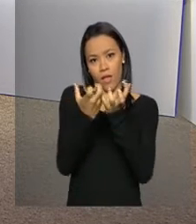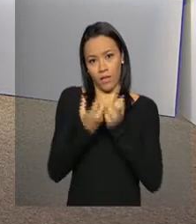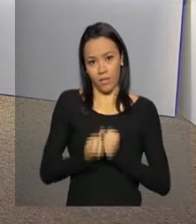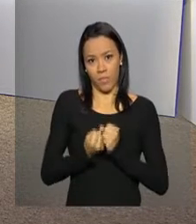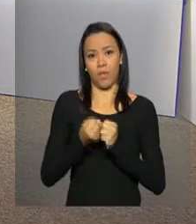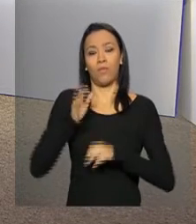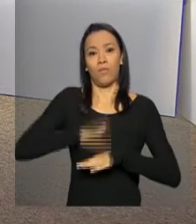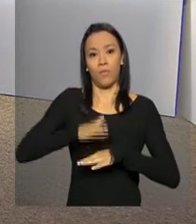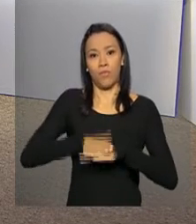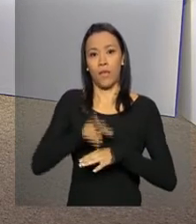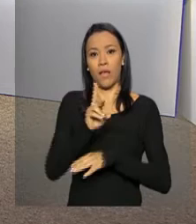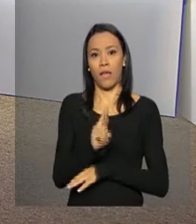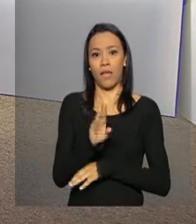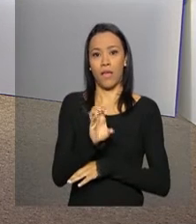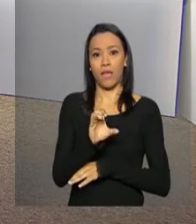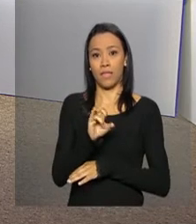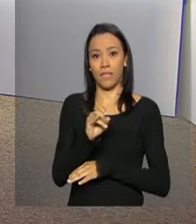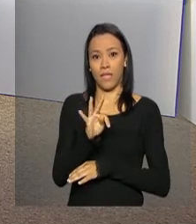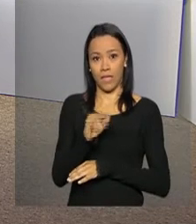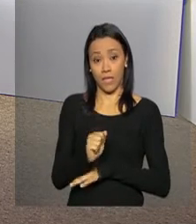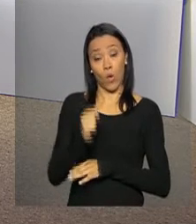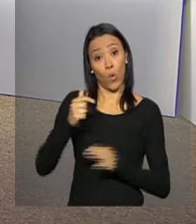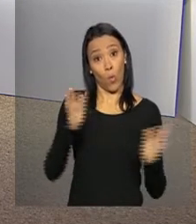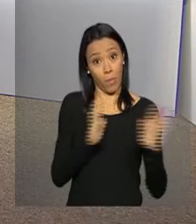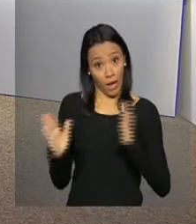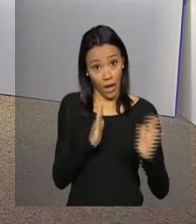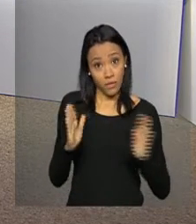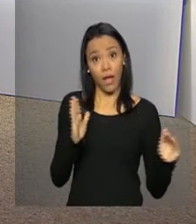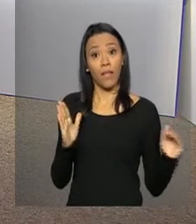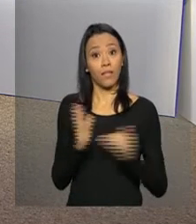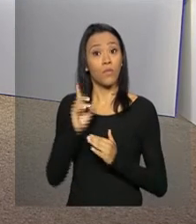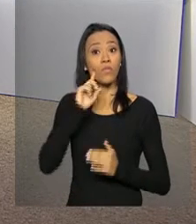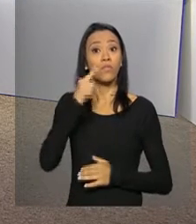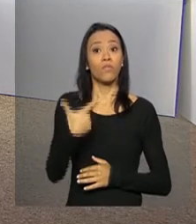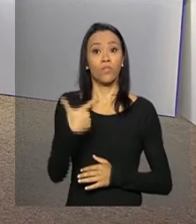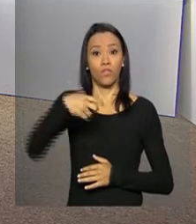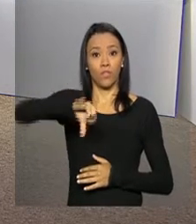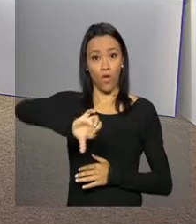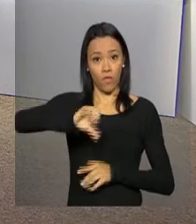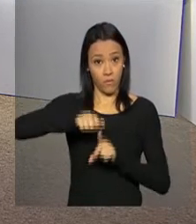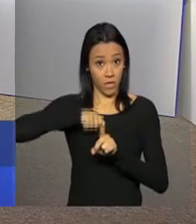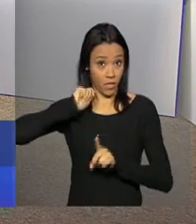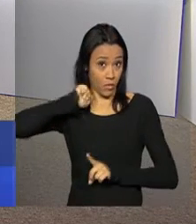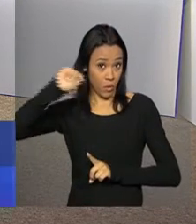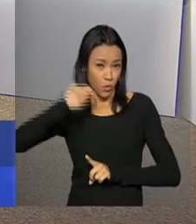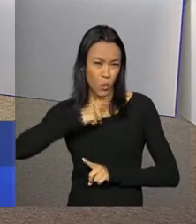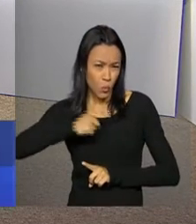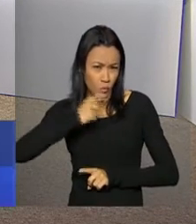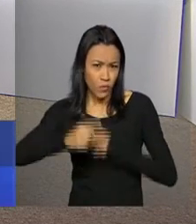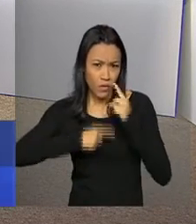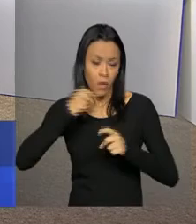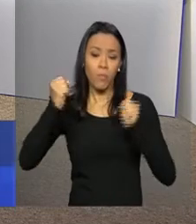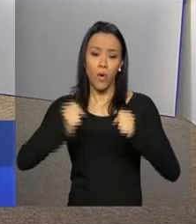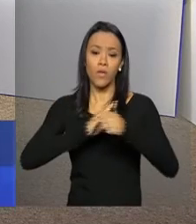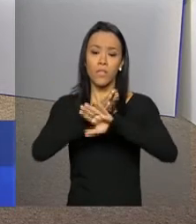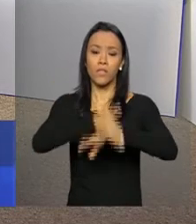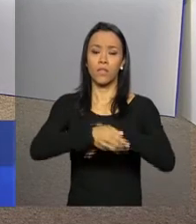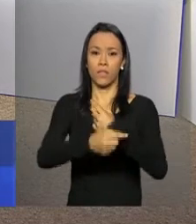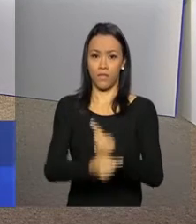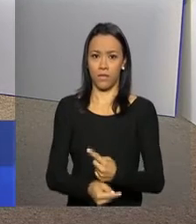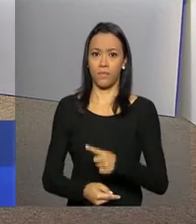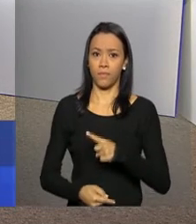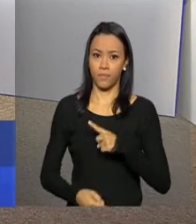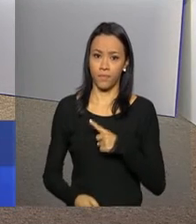da Receita Federal. Lembrando que o prazo de entrega vai até o dia 29 de abril. Alguma dúvida? Anote aí o site da Receita Federal.